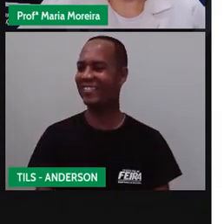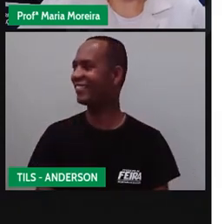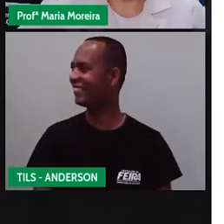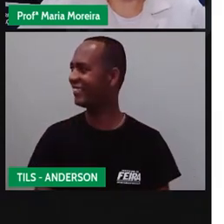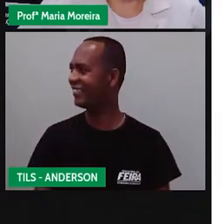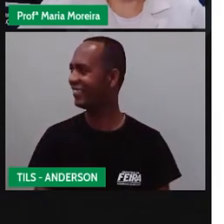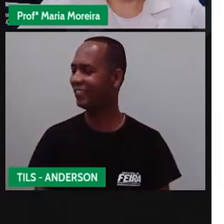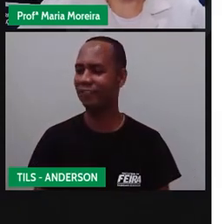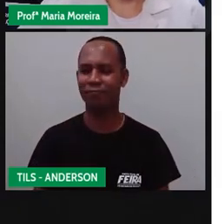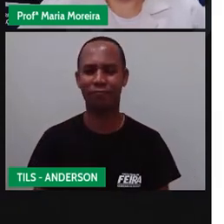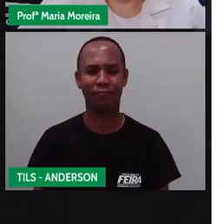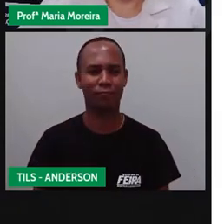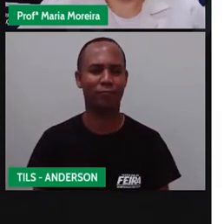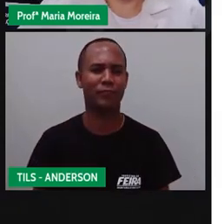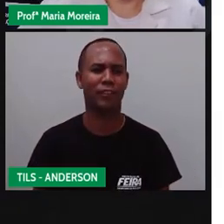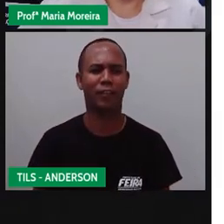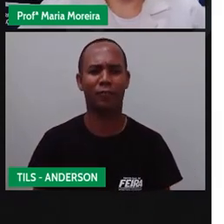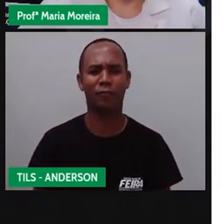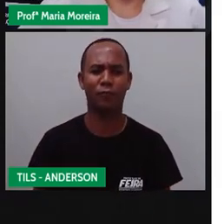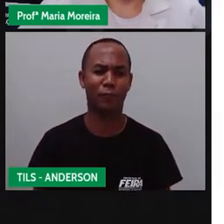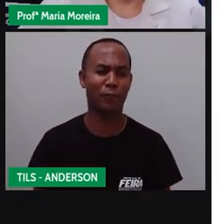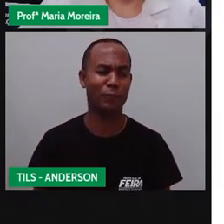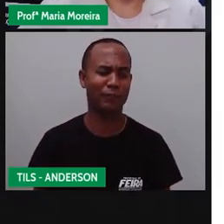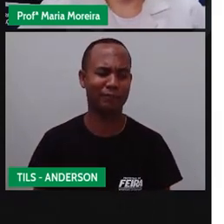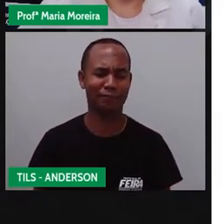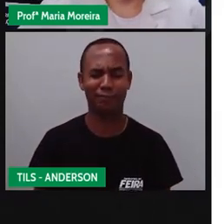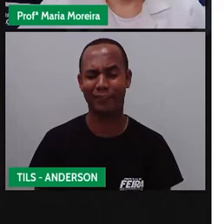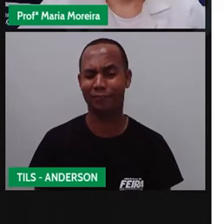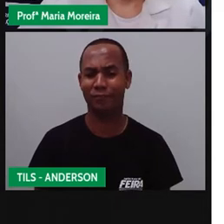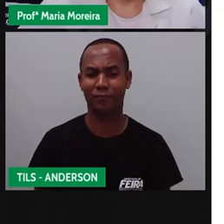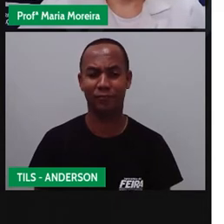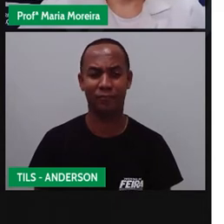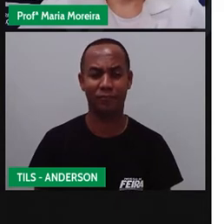Com fome, com fome, com fome. O cara é com fome agora. Tá com fome.